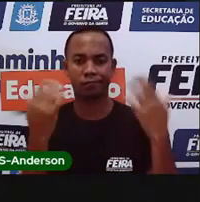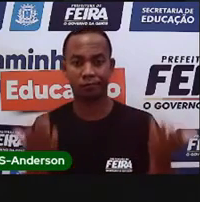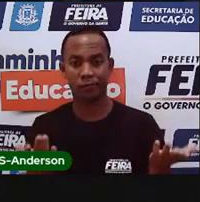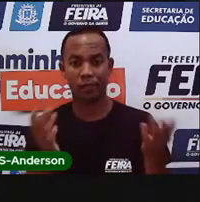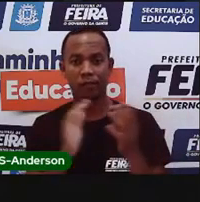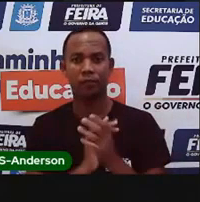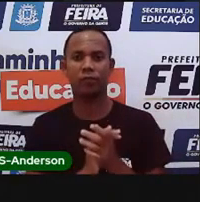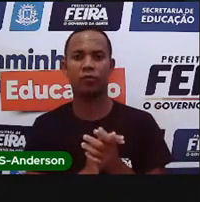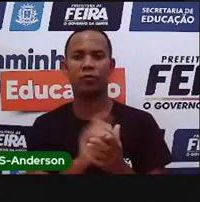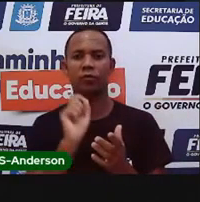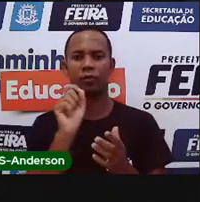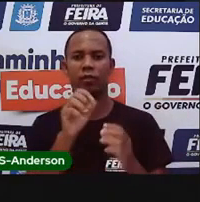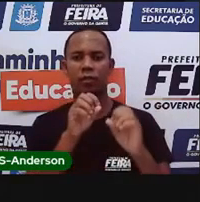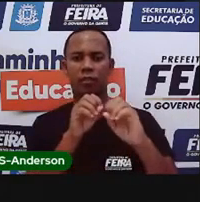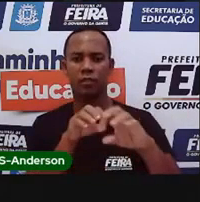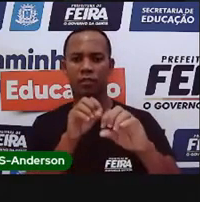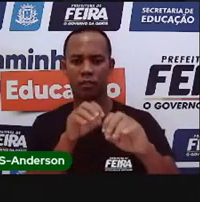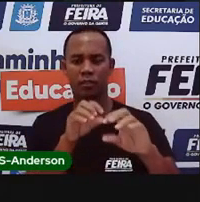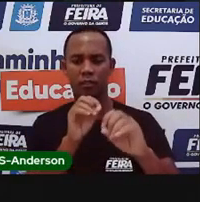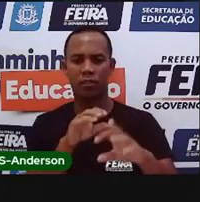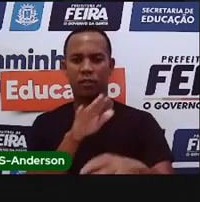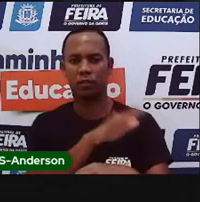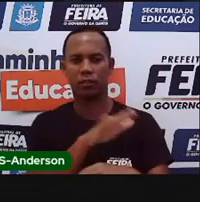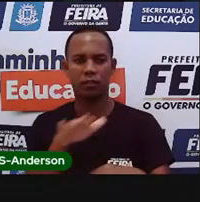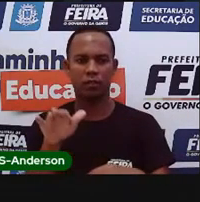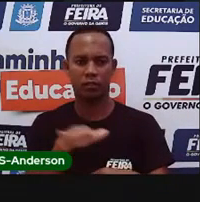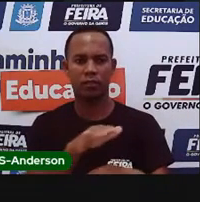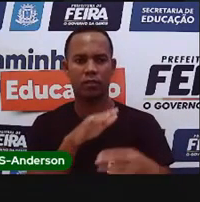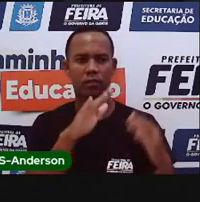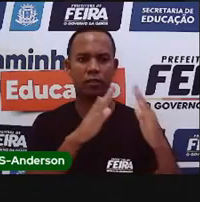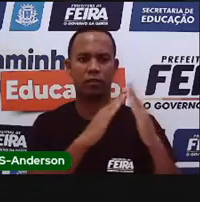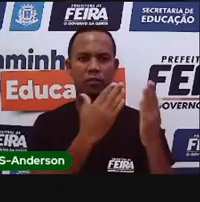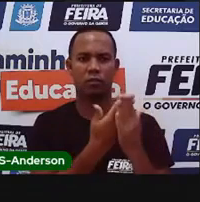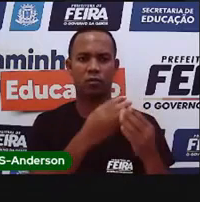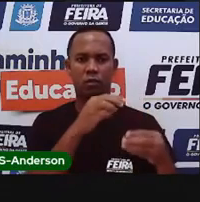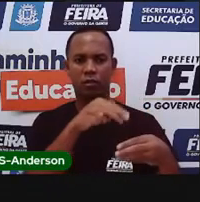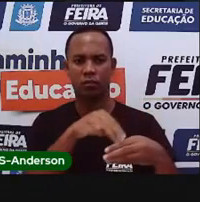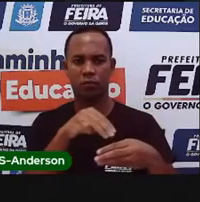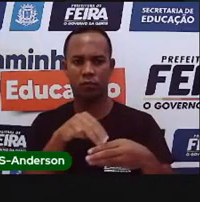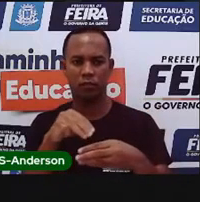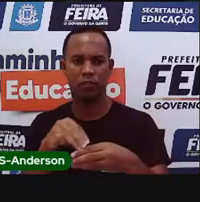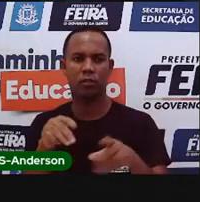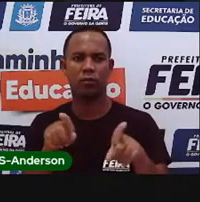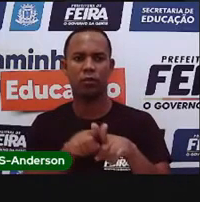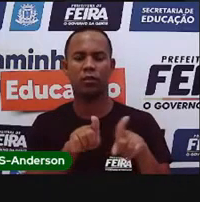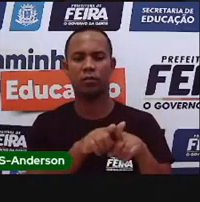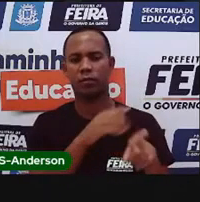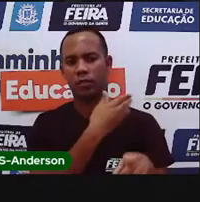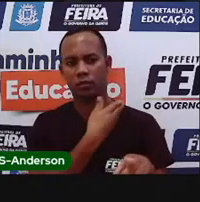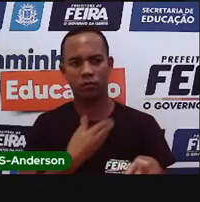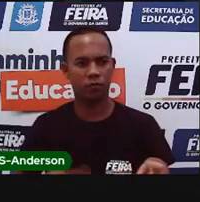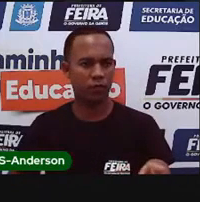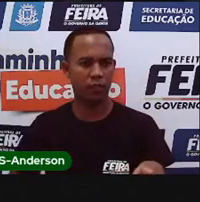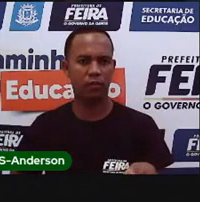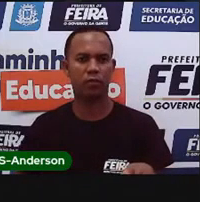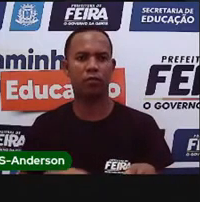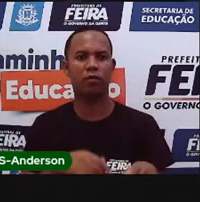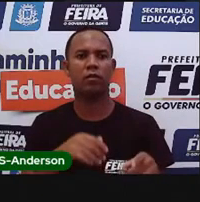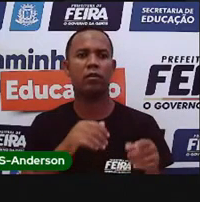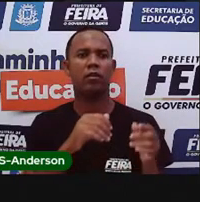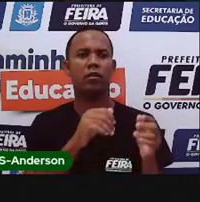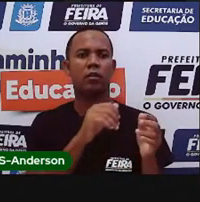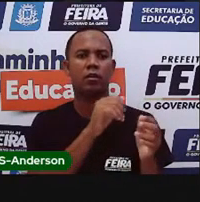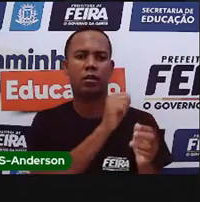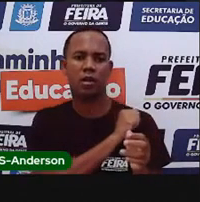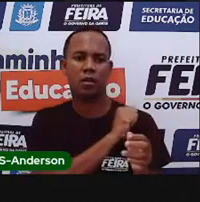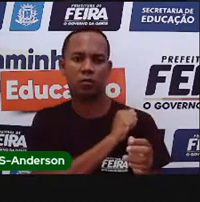educar crianças e adolescentes, as escolas públicas, né, a sua escola aí, você, aluno que está assistindo a Pró Maria aqui